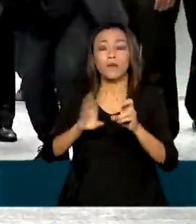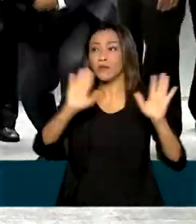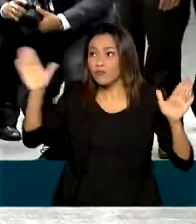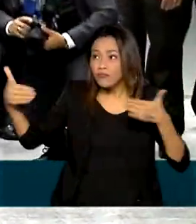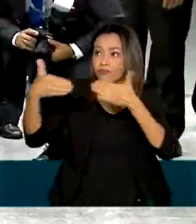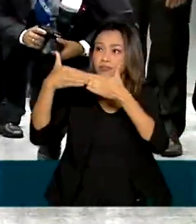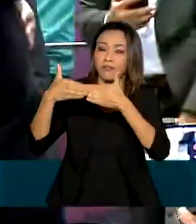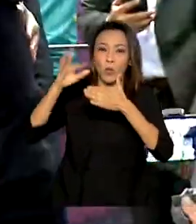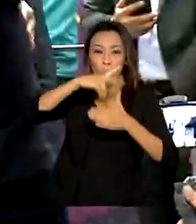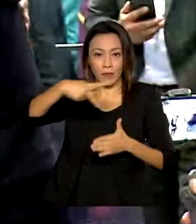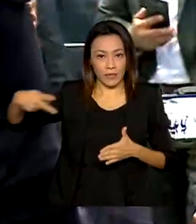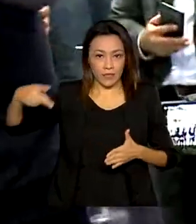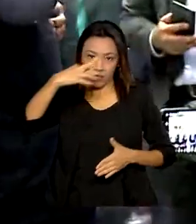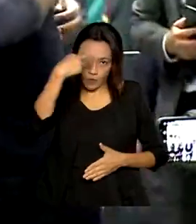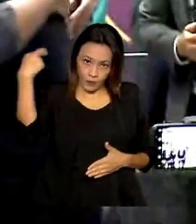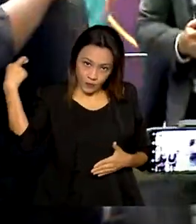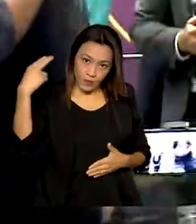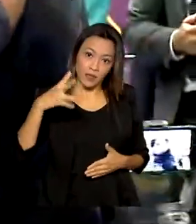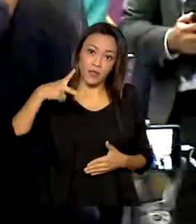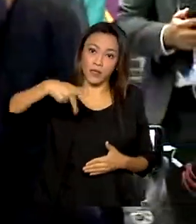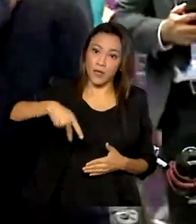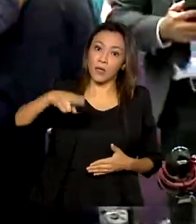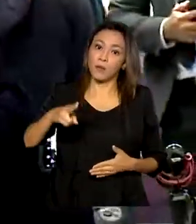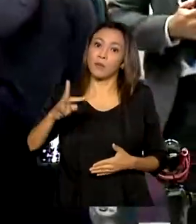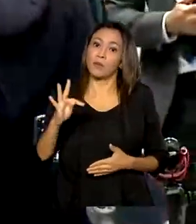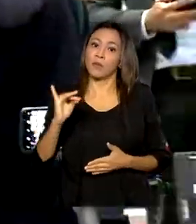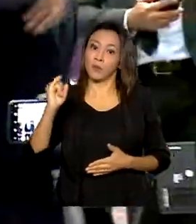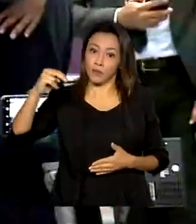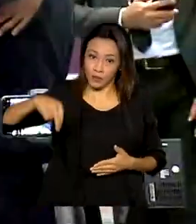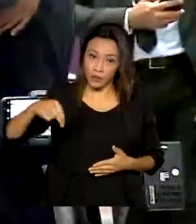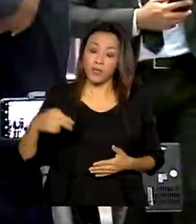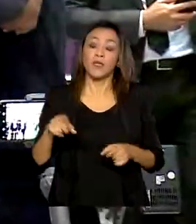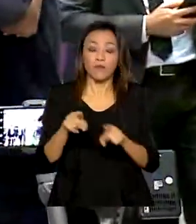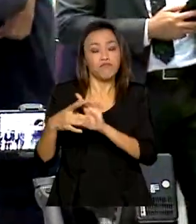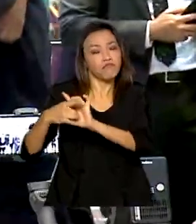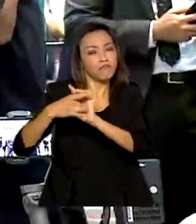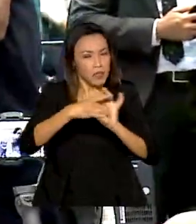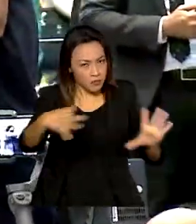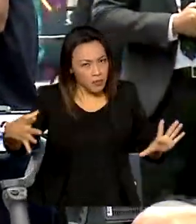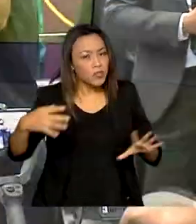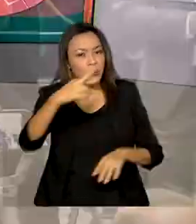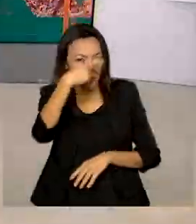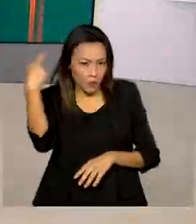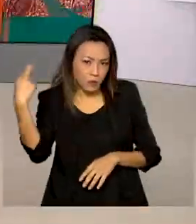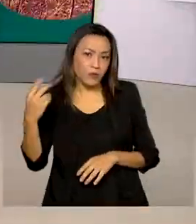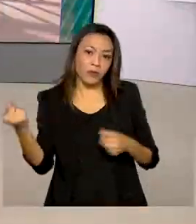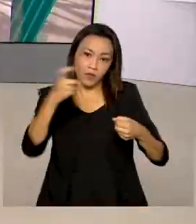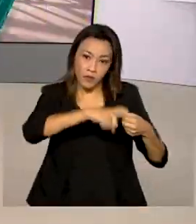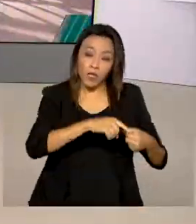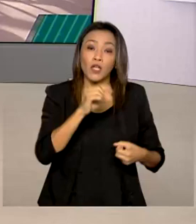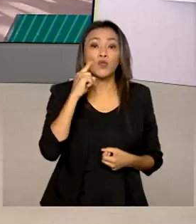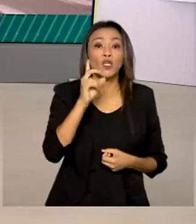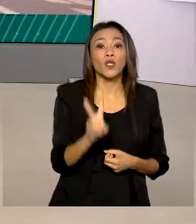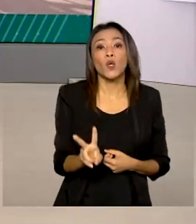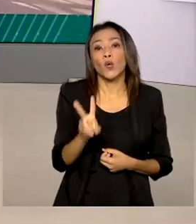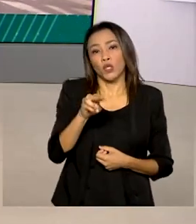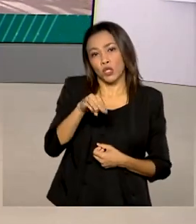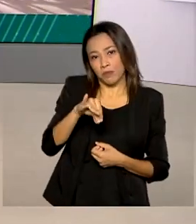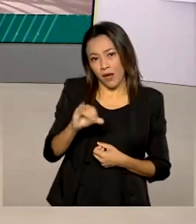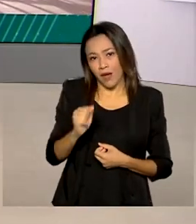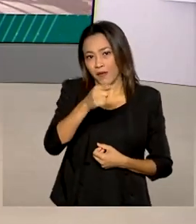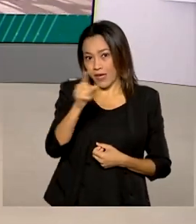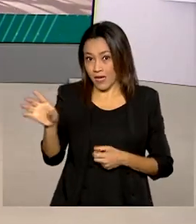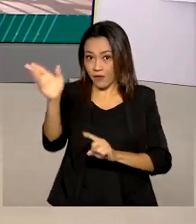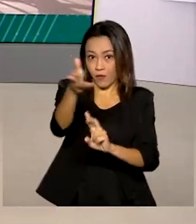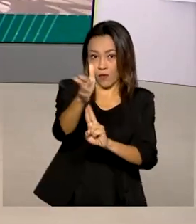presidente russo, Vladimir Putin. A Rússia concedeu indulto ao ex-motorista no dia 2 de maio. Robson ficou na Embaixada